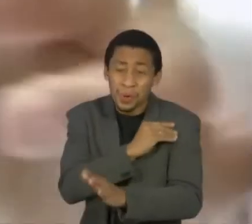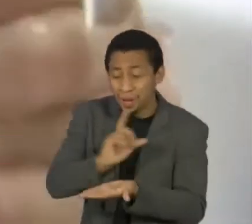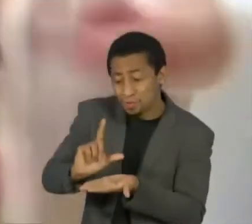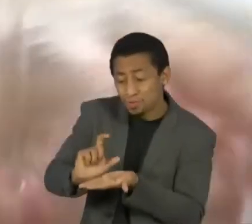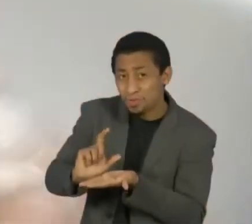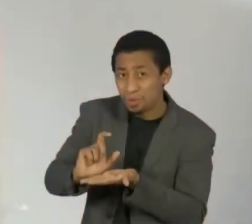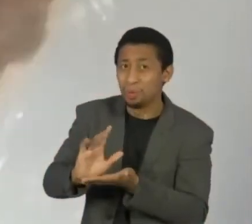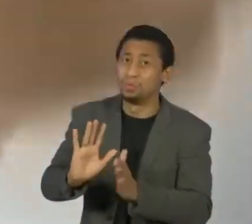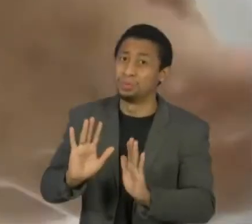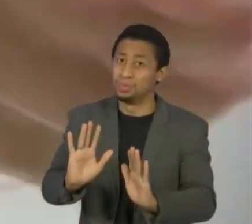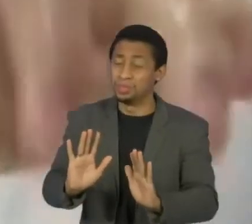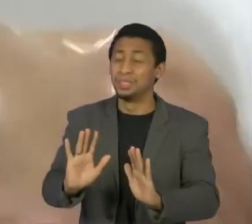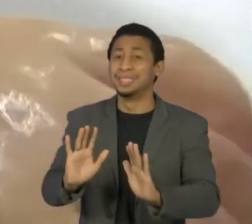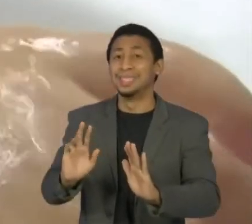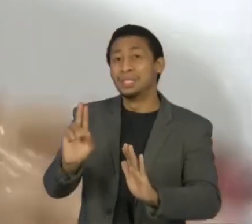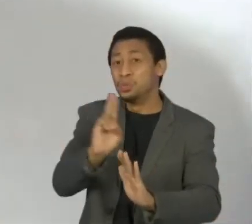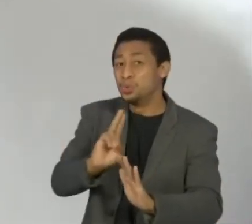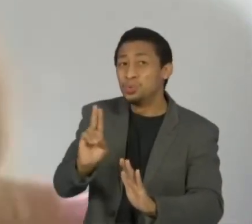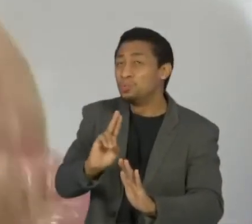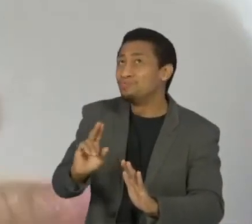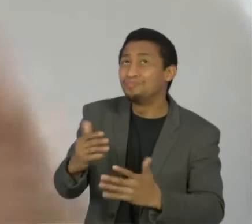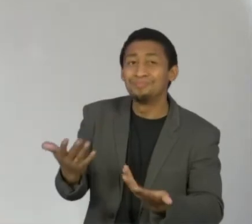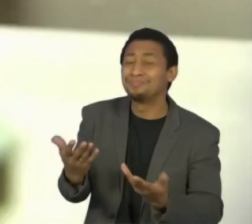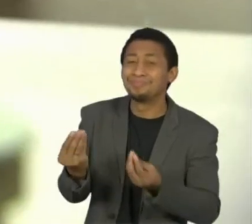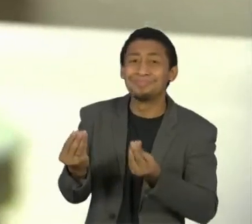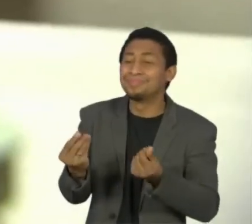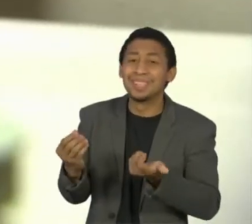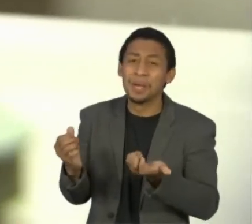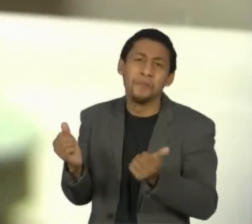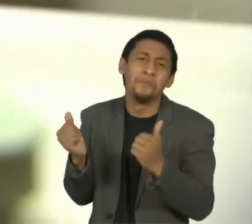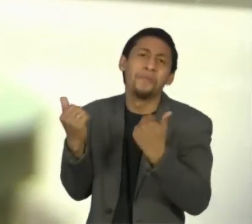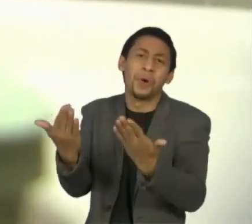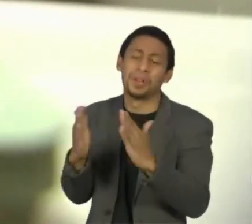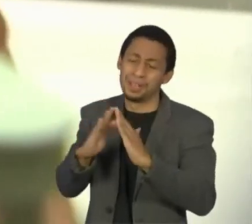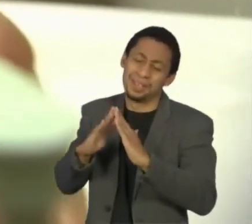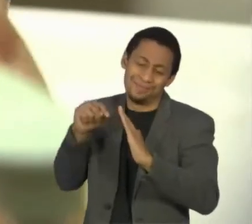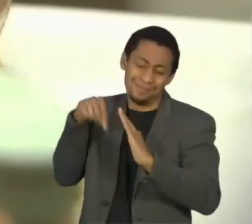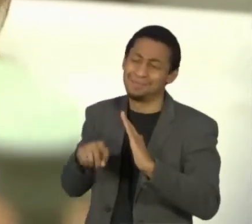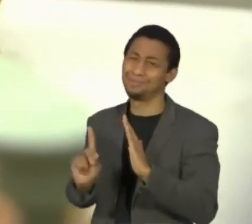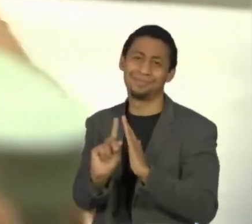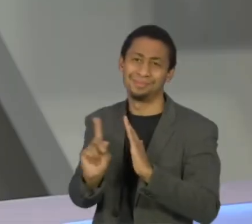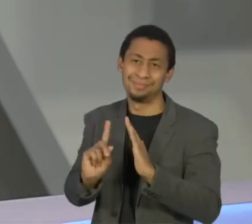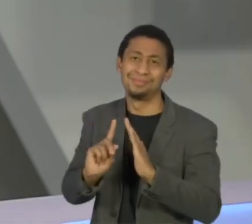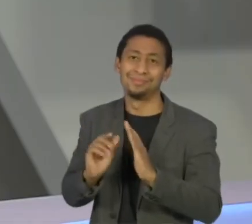a gente deve usar no ambiente externo à nossa residência.